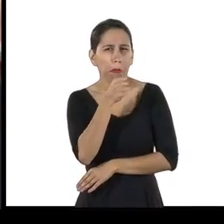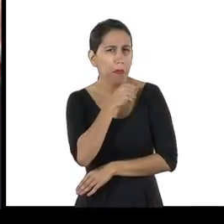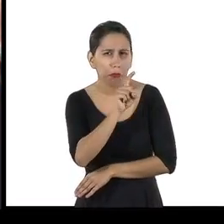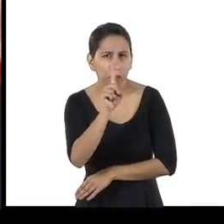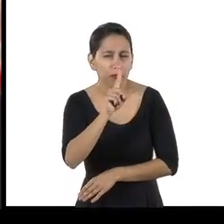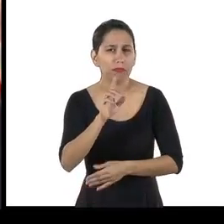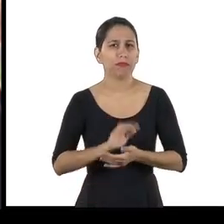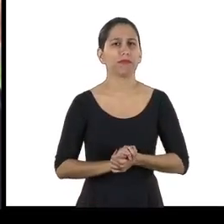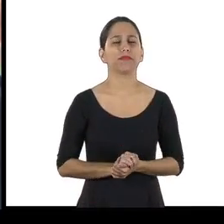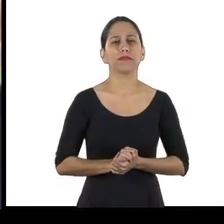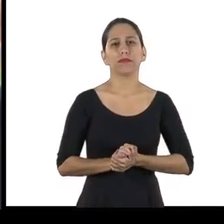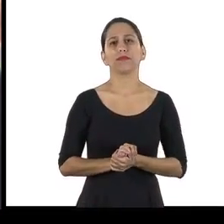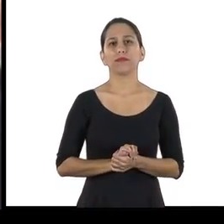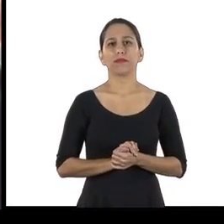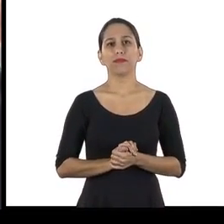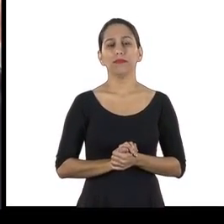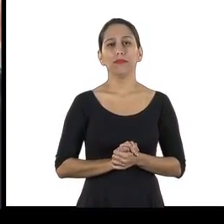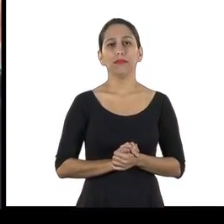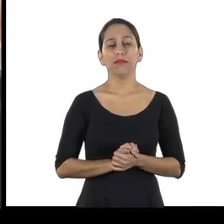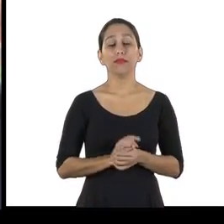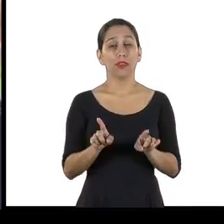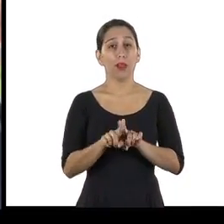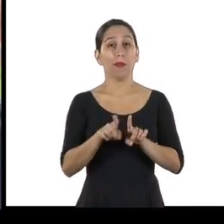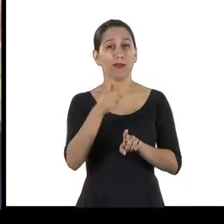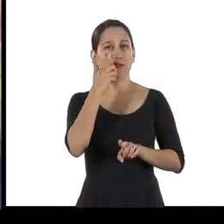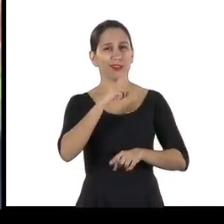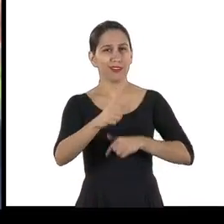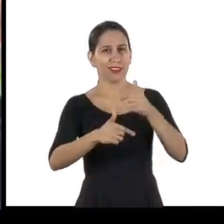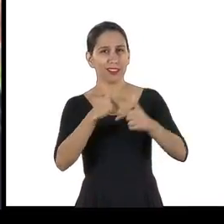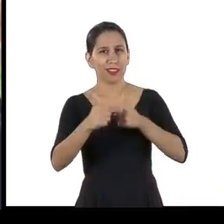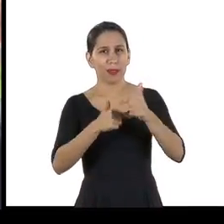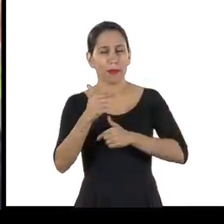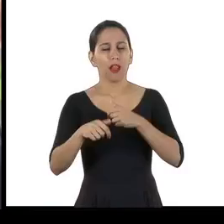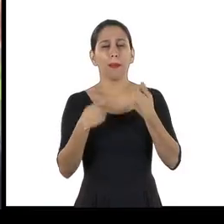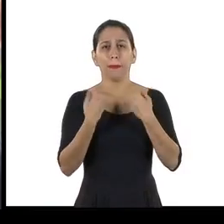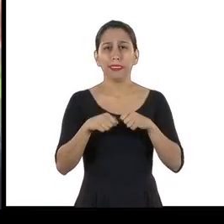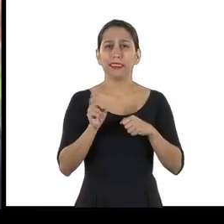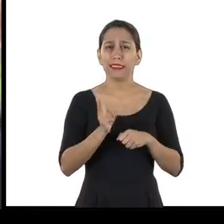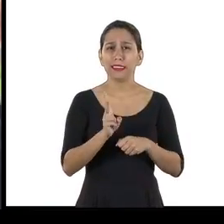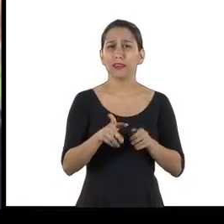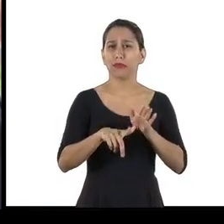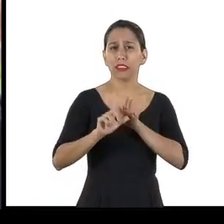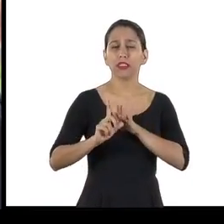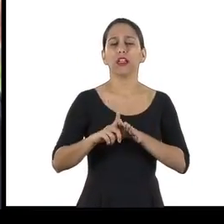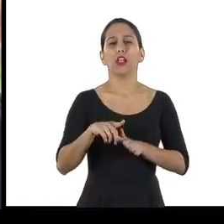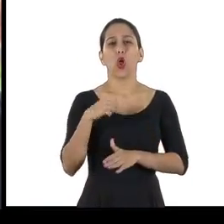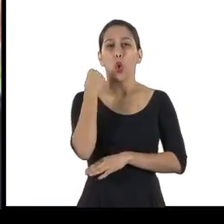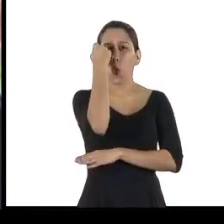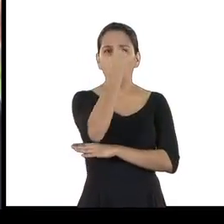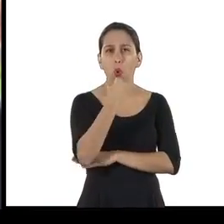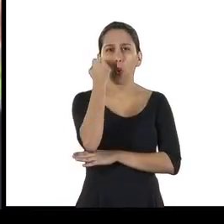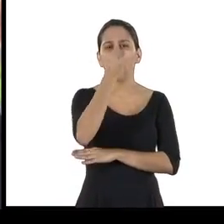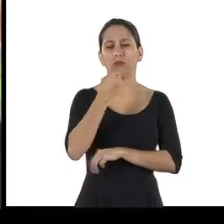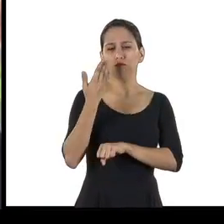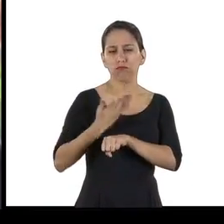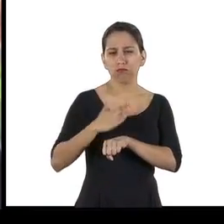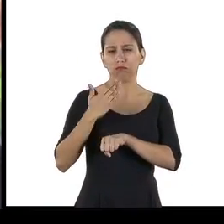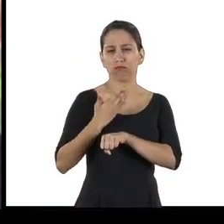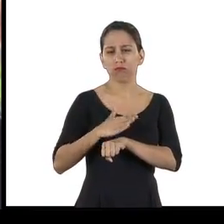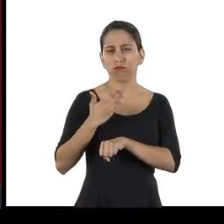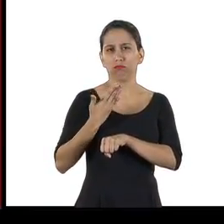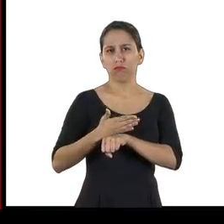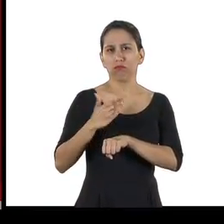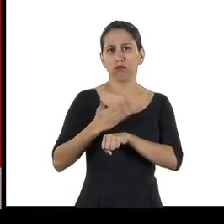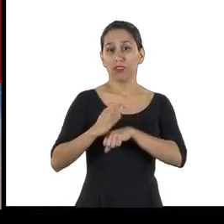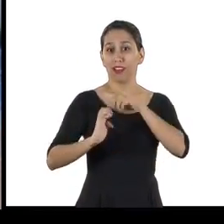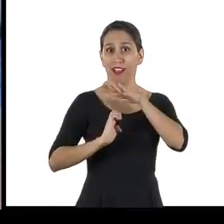fazer esse tipo de tarefa, é preciso ter treinamento mínimo de 8 horas. Essa atividade é realizada pela empresa onde você trabalha.